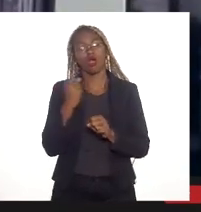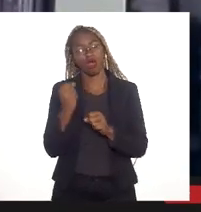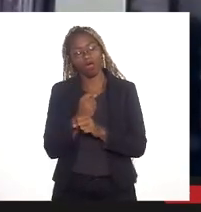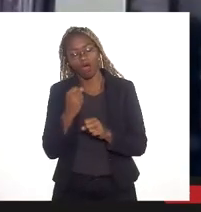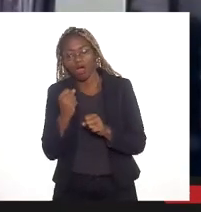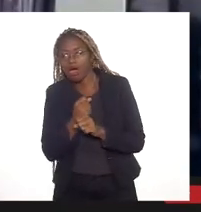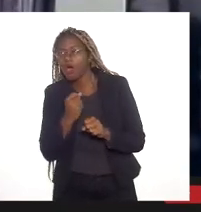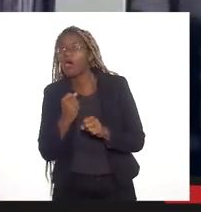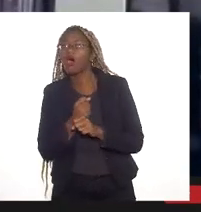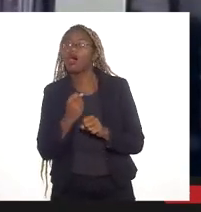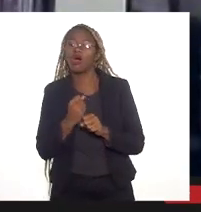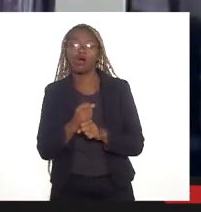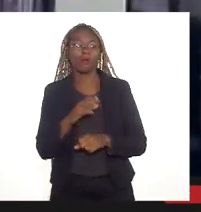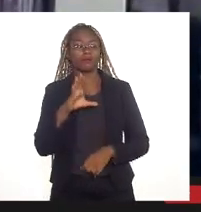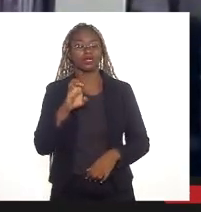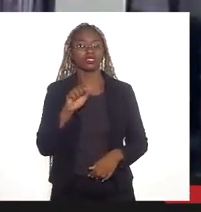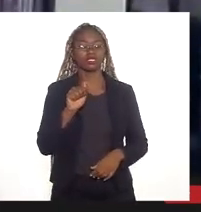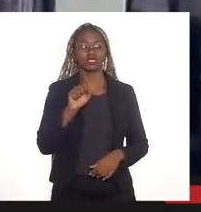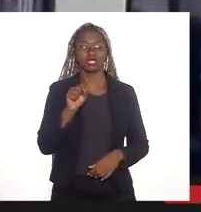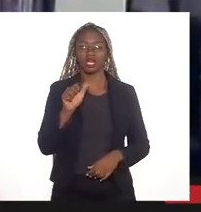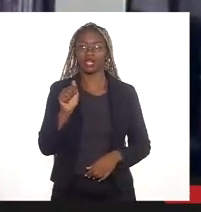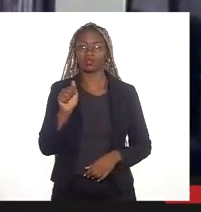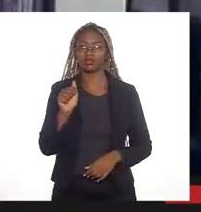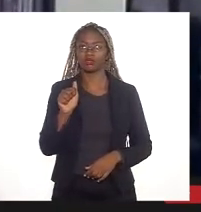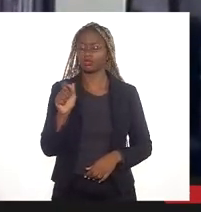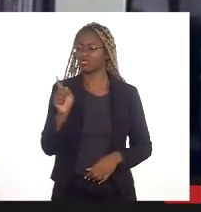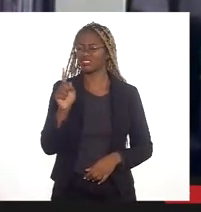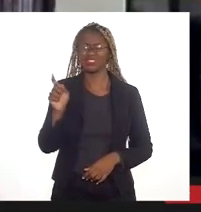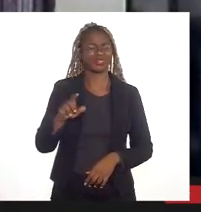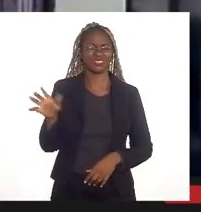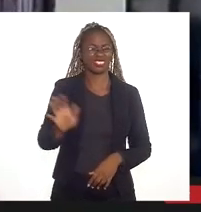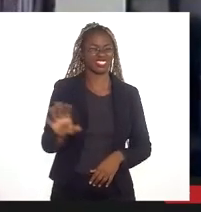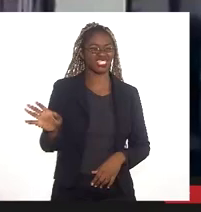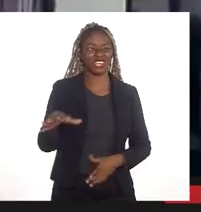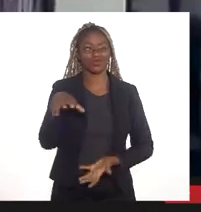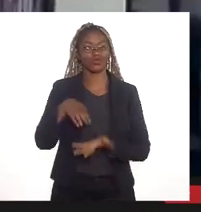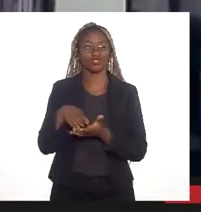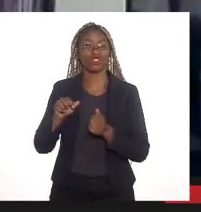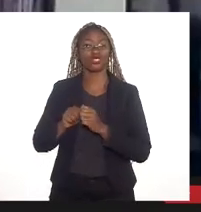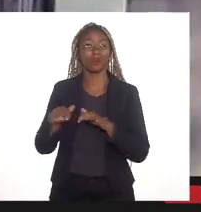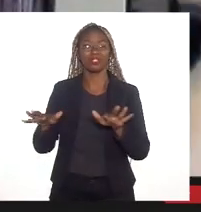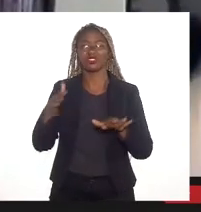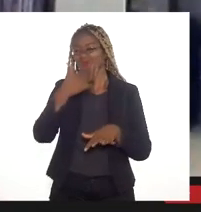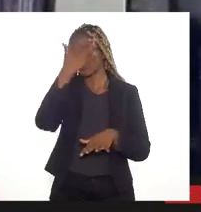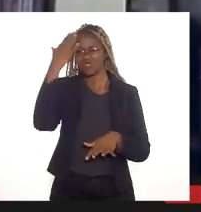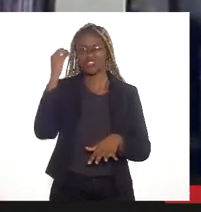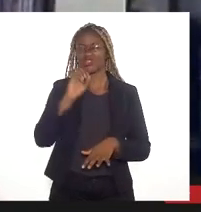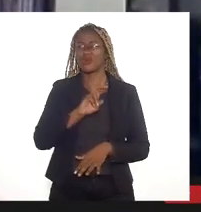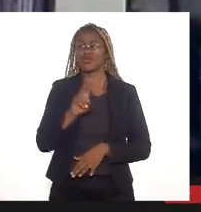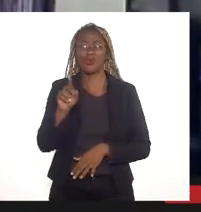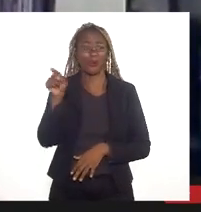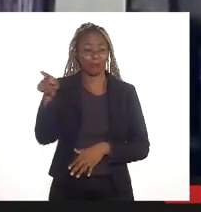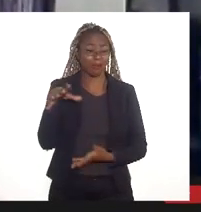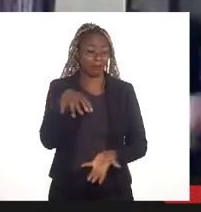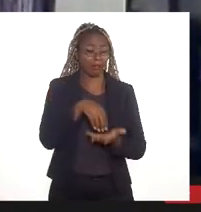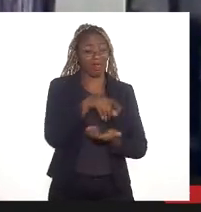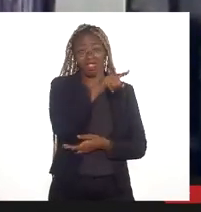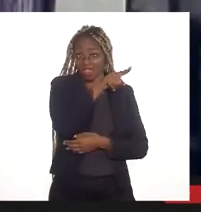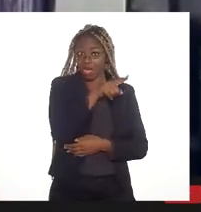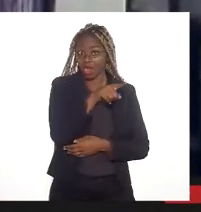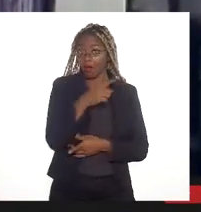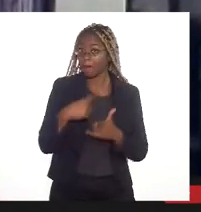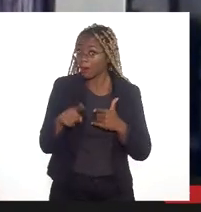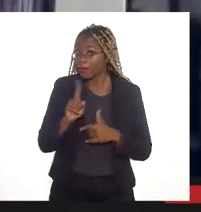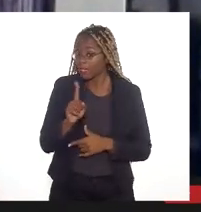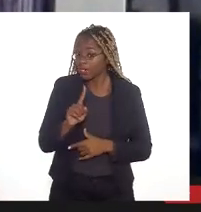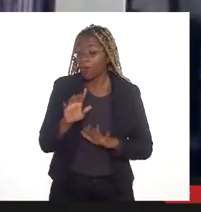contra a CEASA, um outro centro de abastimento existir lá, mas não